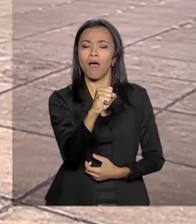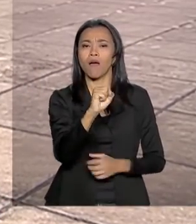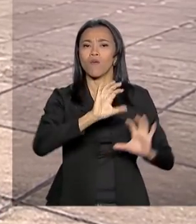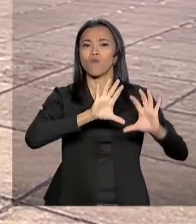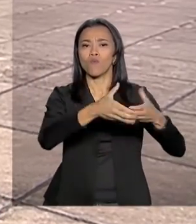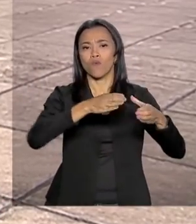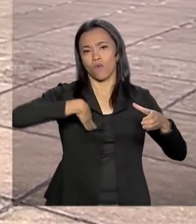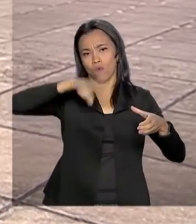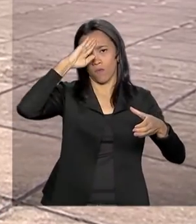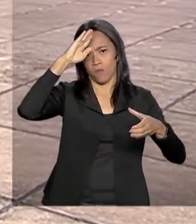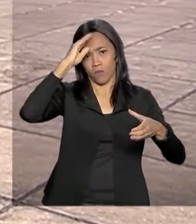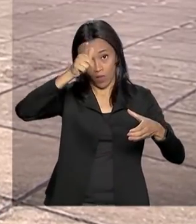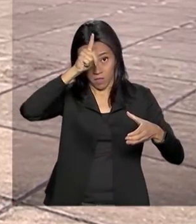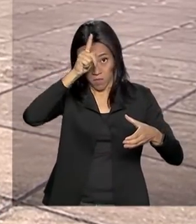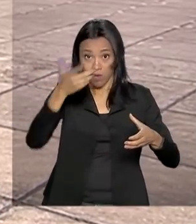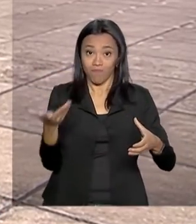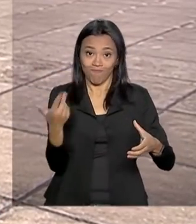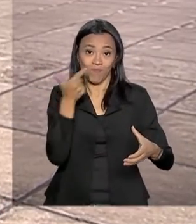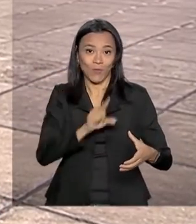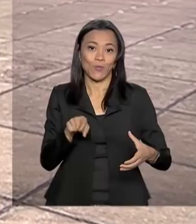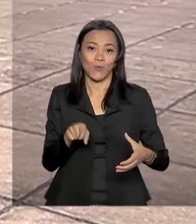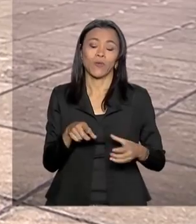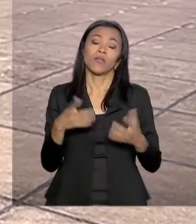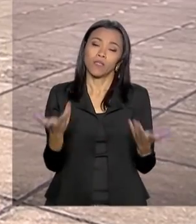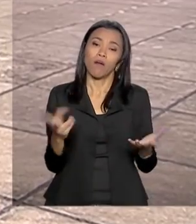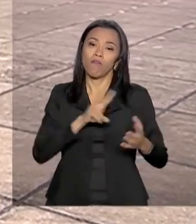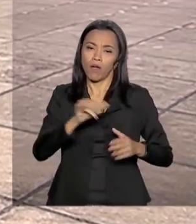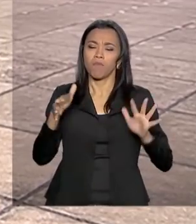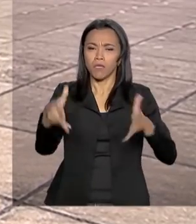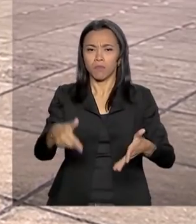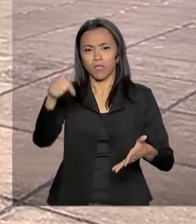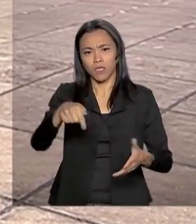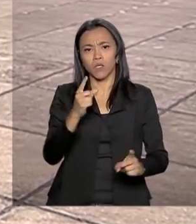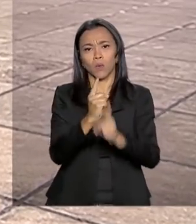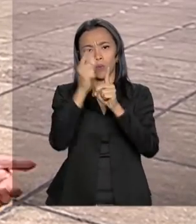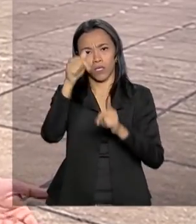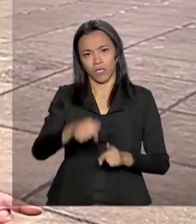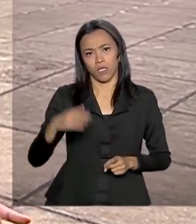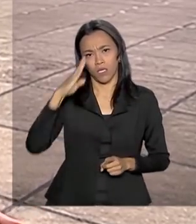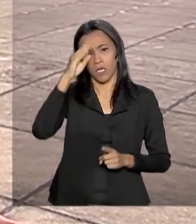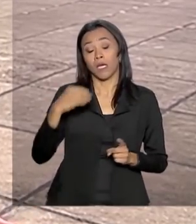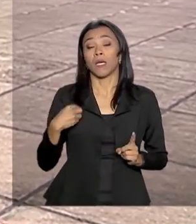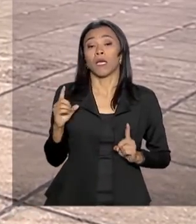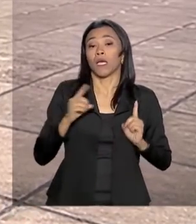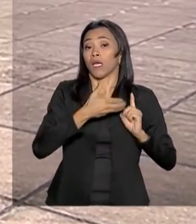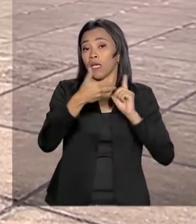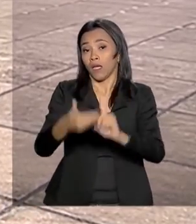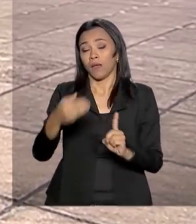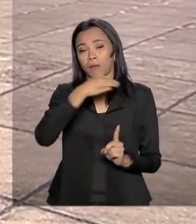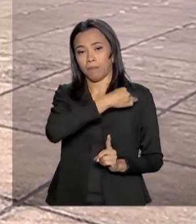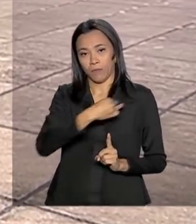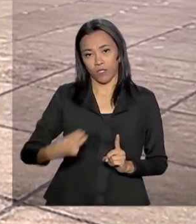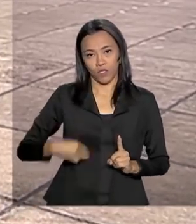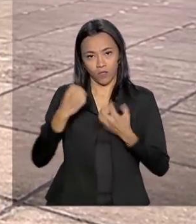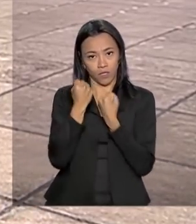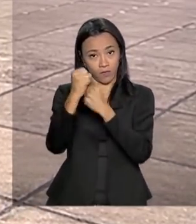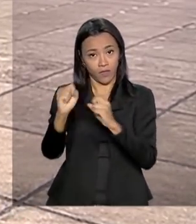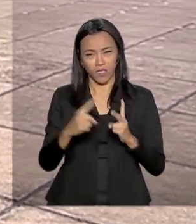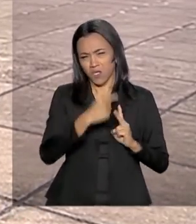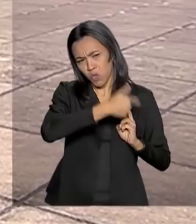Jair Bolsonaro, também vai participar deste evento aqui no Rio de Janeiro, o ministro da Defesa e outras autoridades